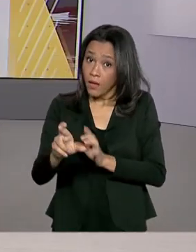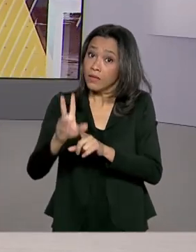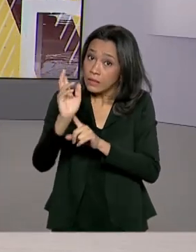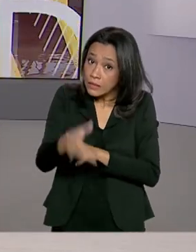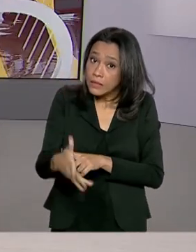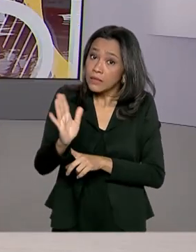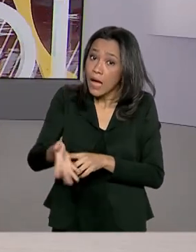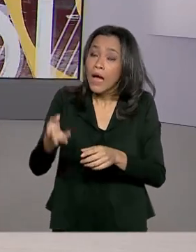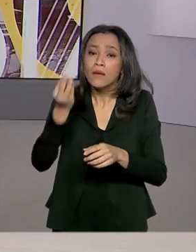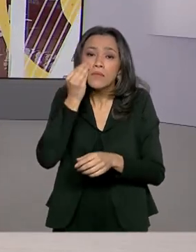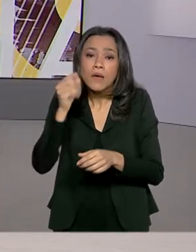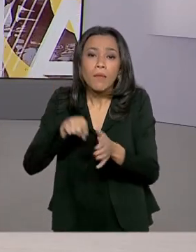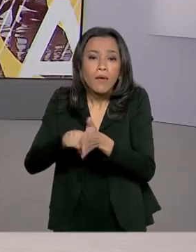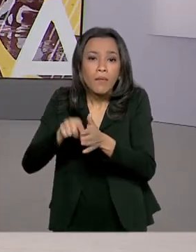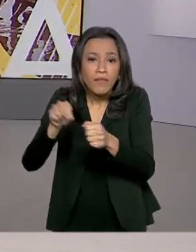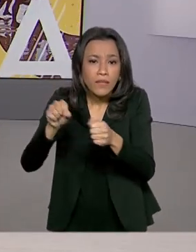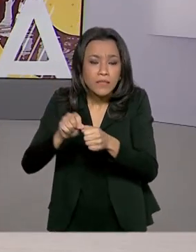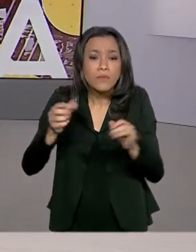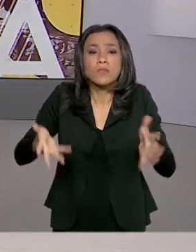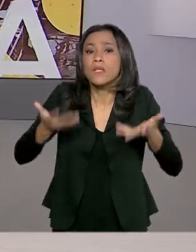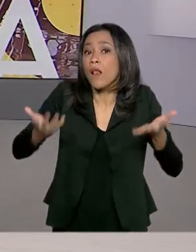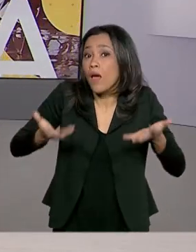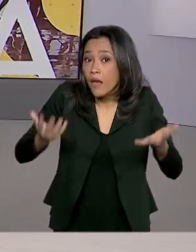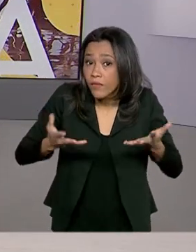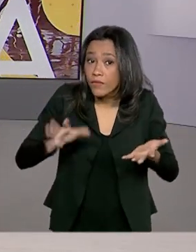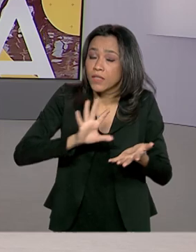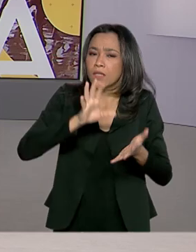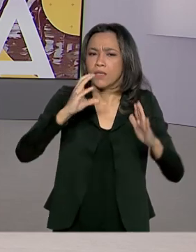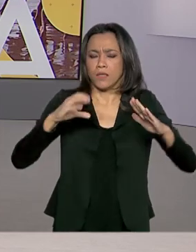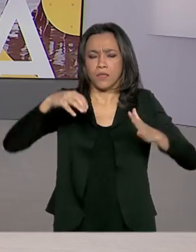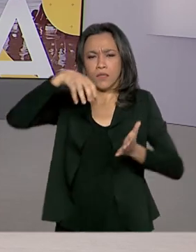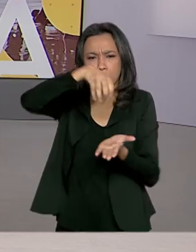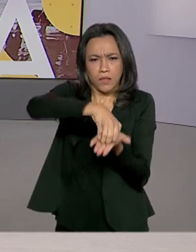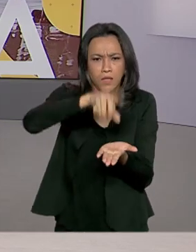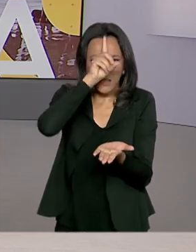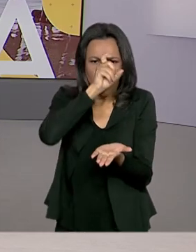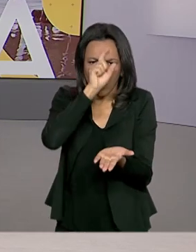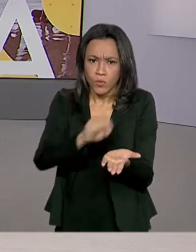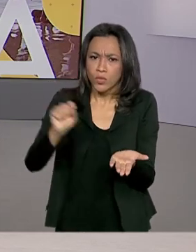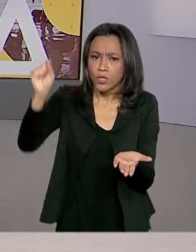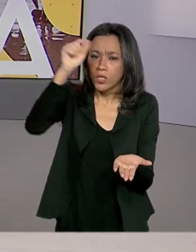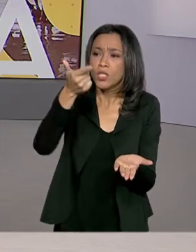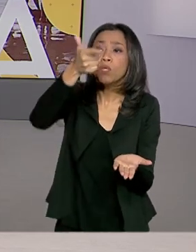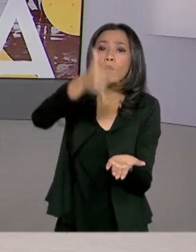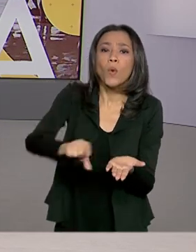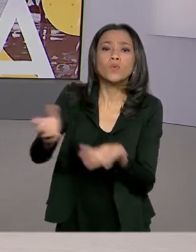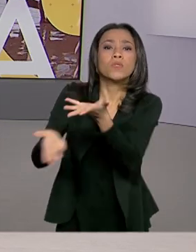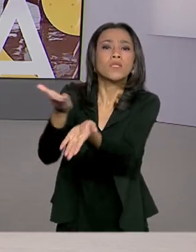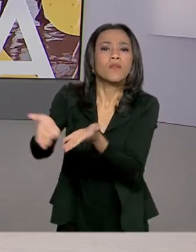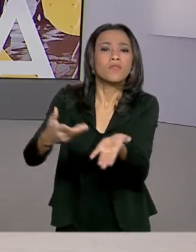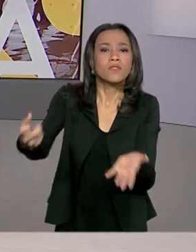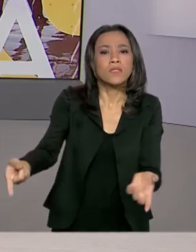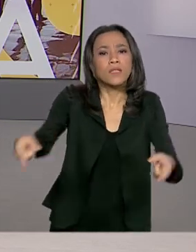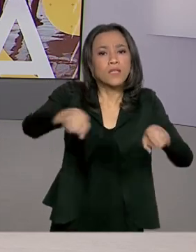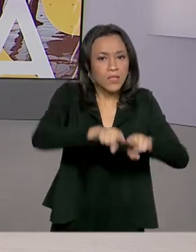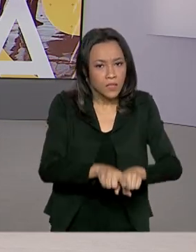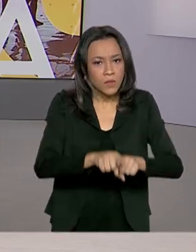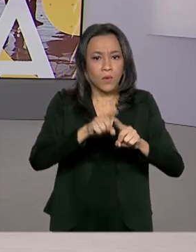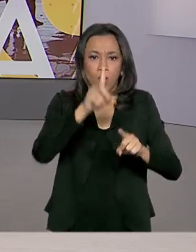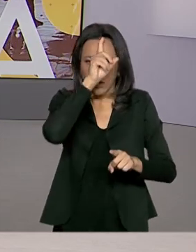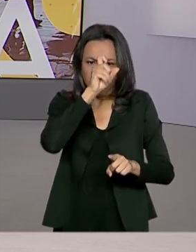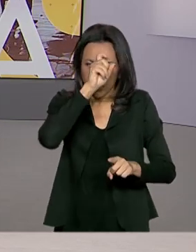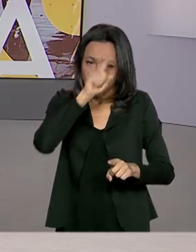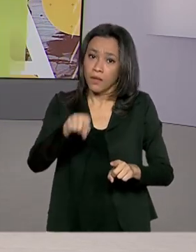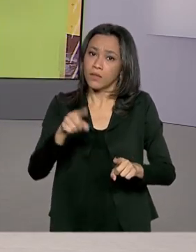gripal, nas unidades de saúde sentinelas e nos serviços de saúde que se credenciarem como centros de atendimento à Covid-19